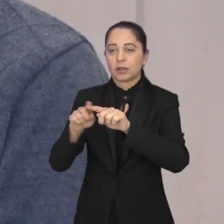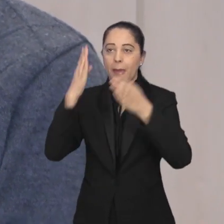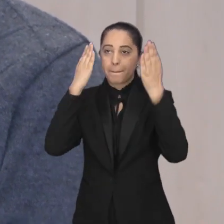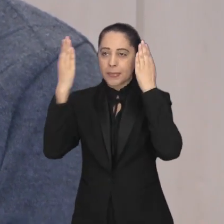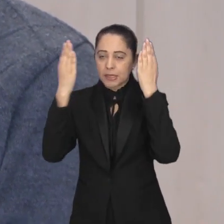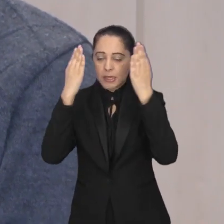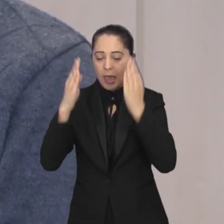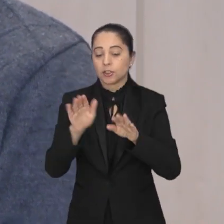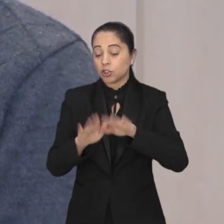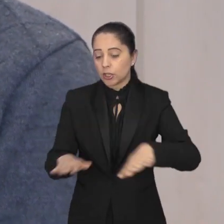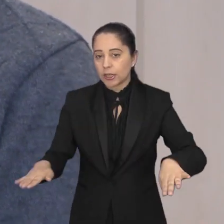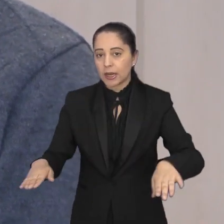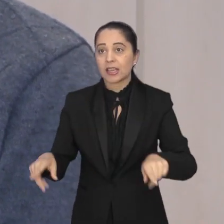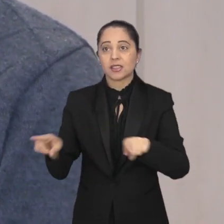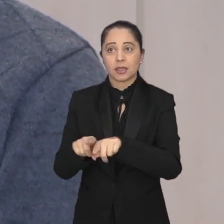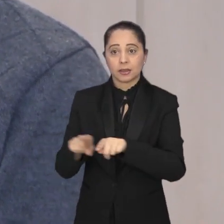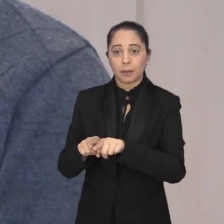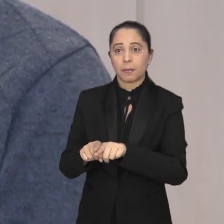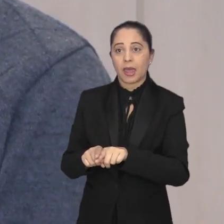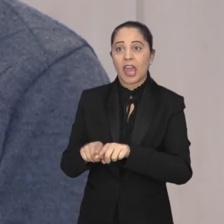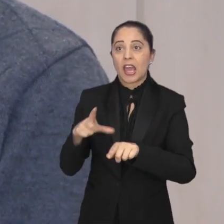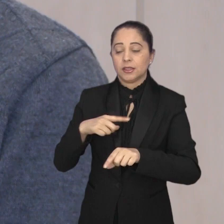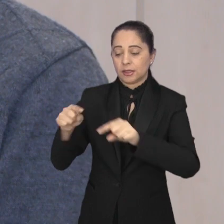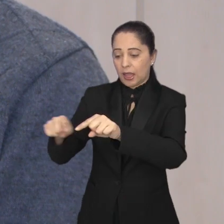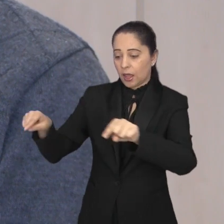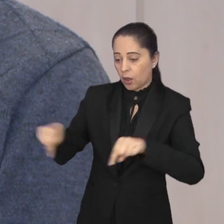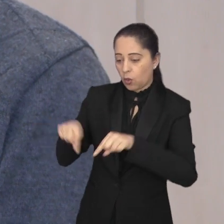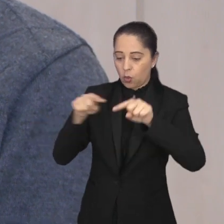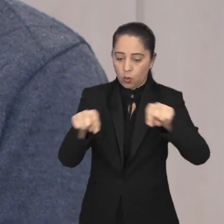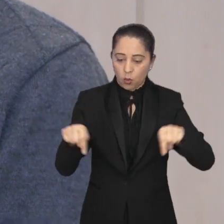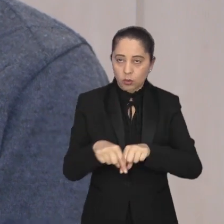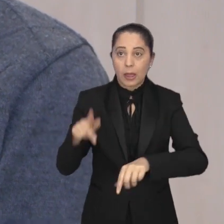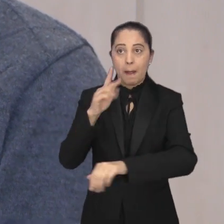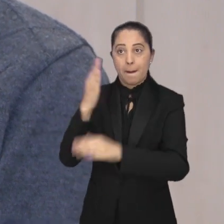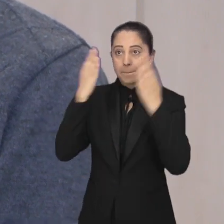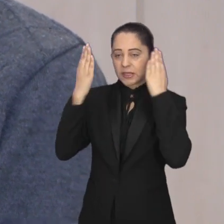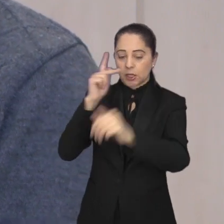psiquiatria infantil, e também de quatro áreas do saber,